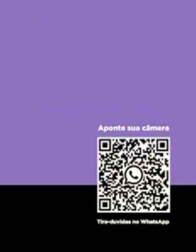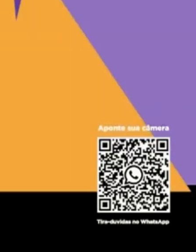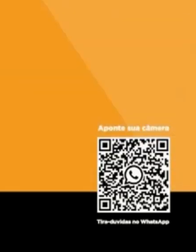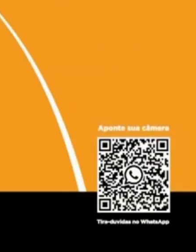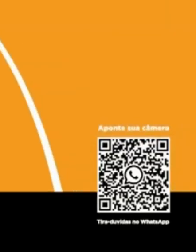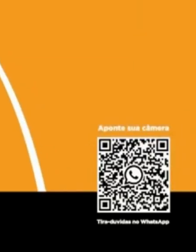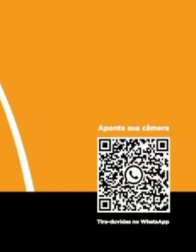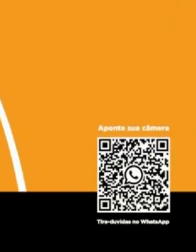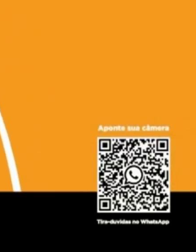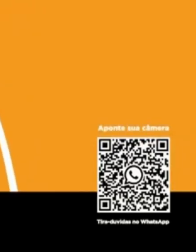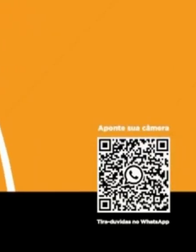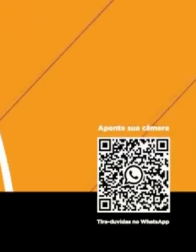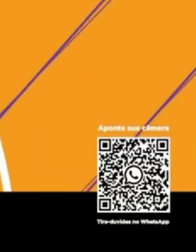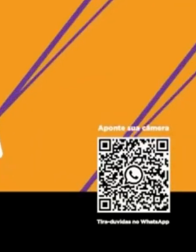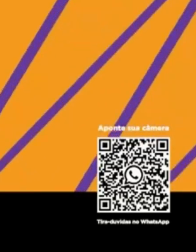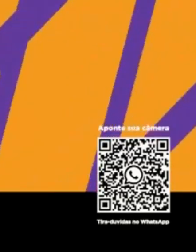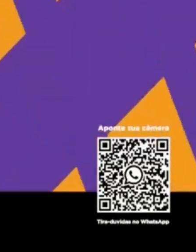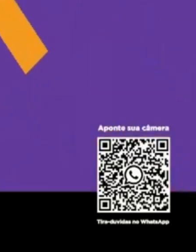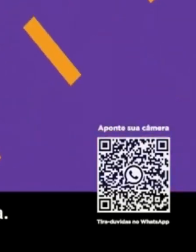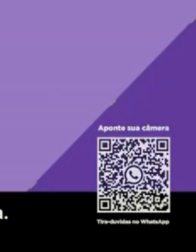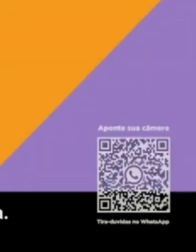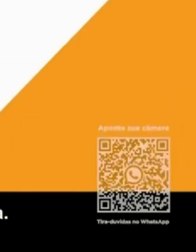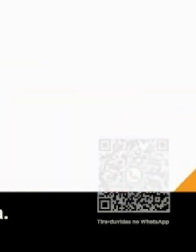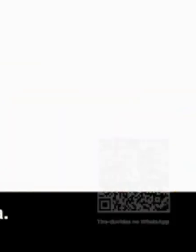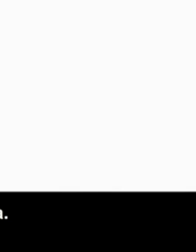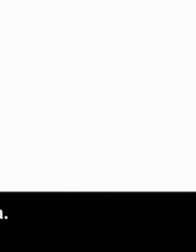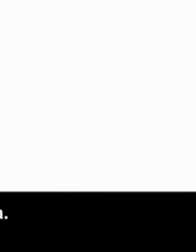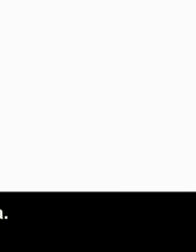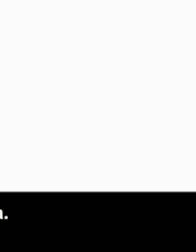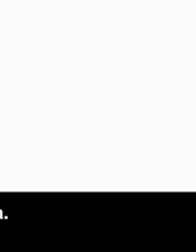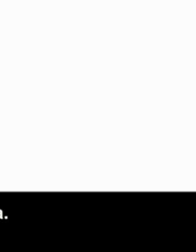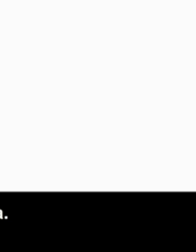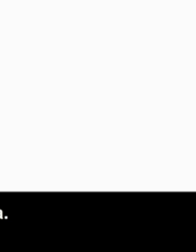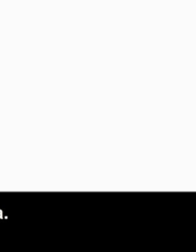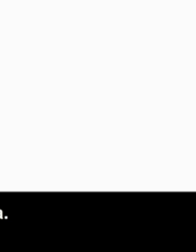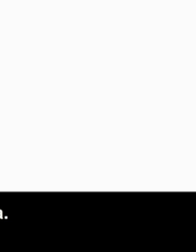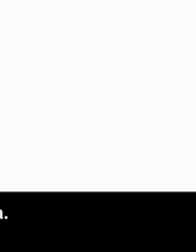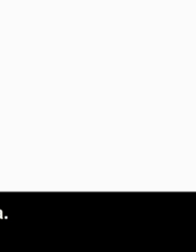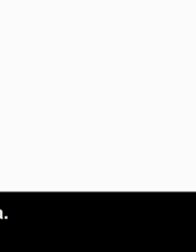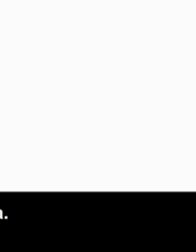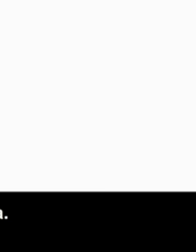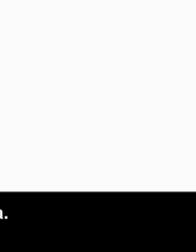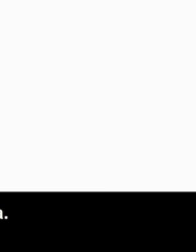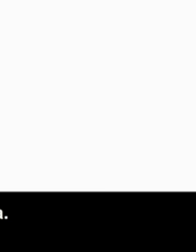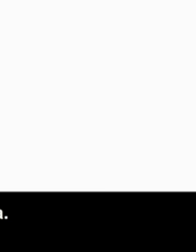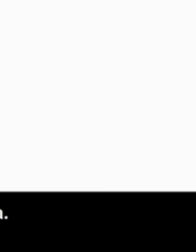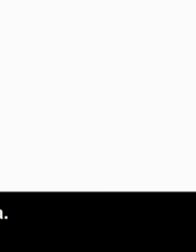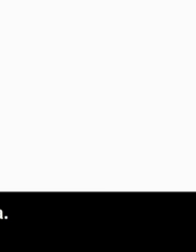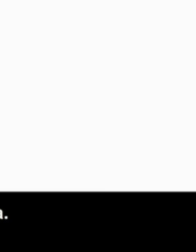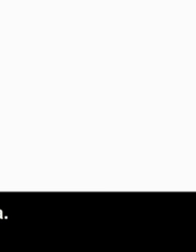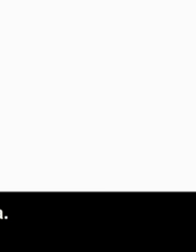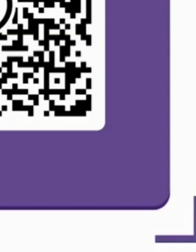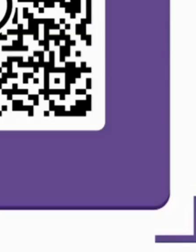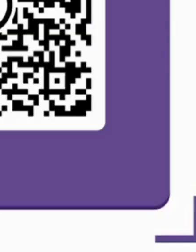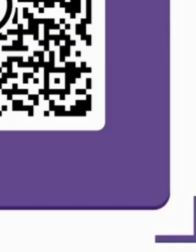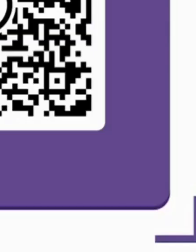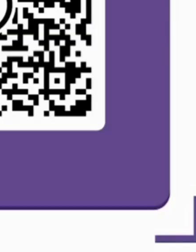foto. E não saia de casa sem máscara. Eleições 2020. Sua missão é votar com segurança.